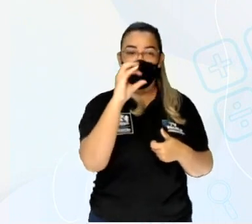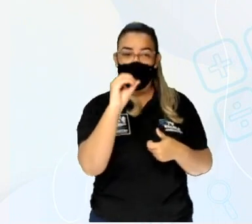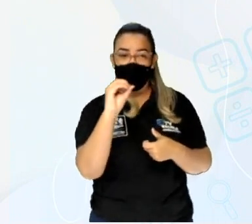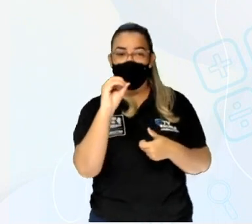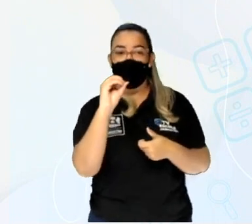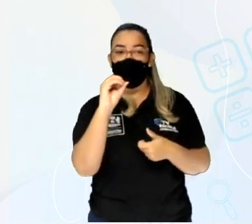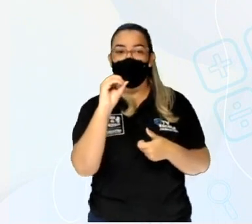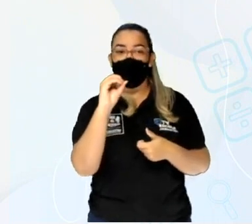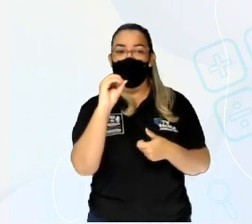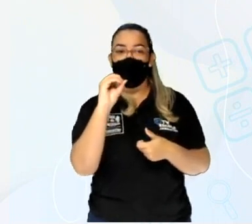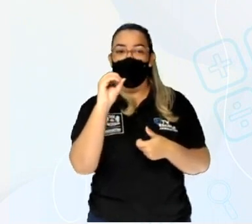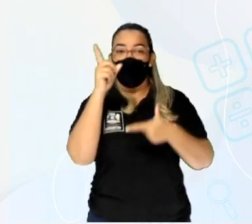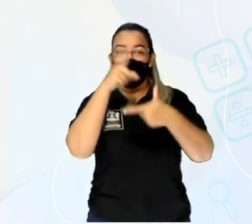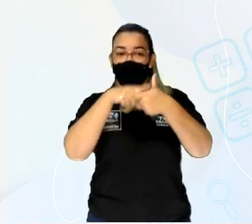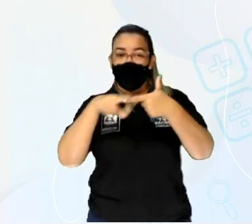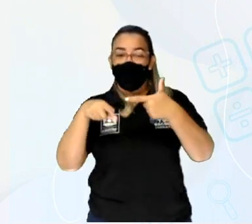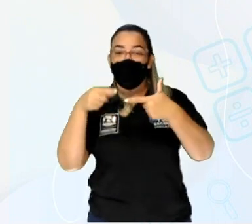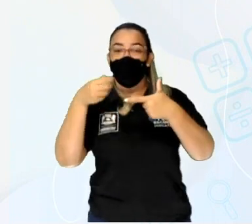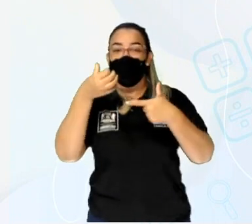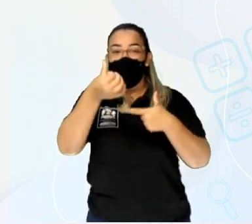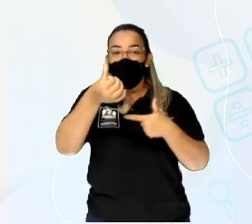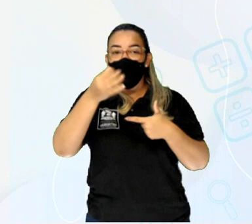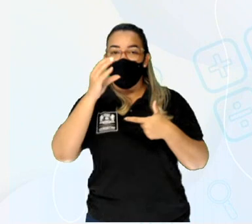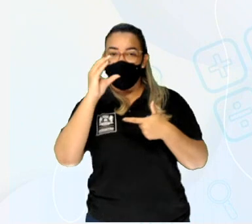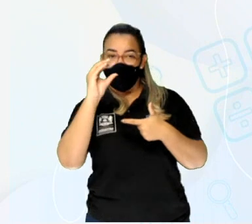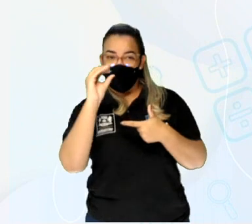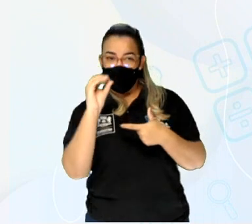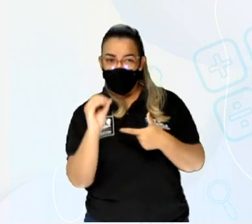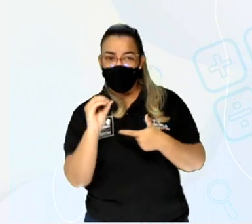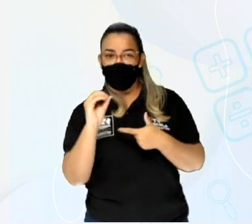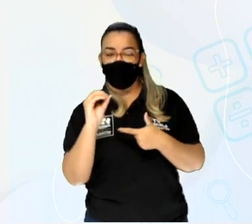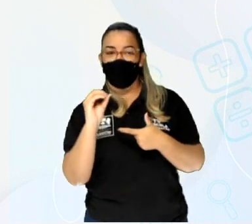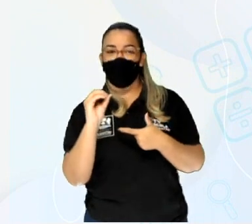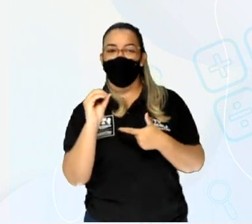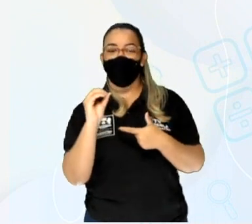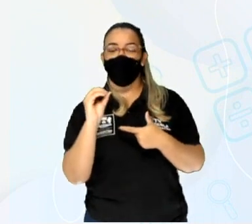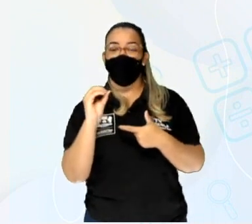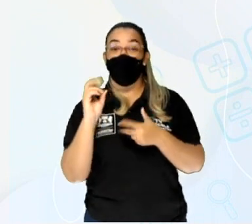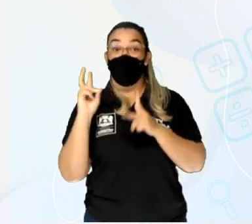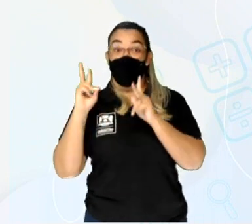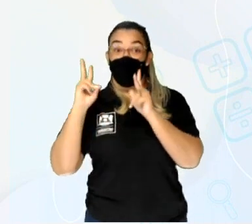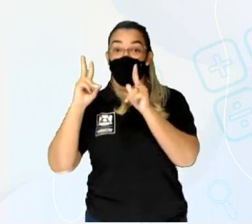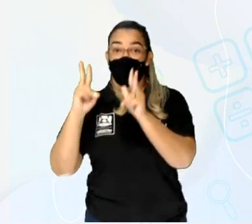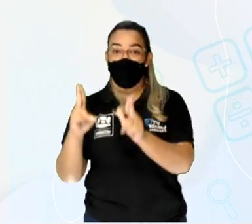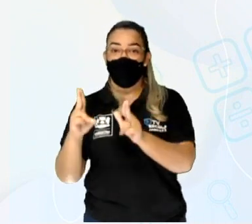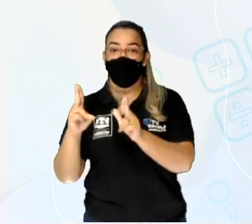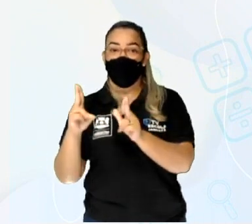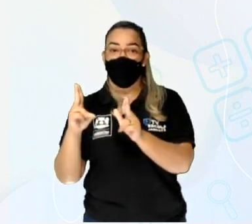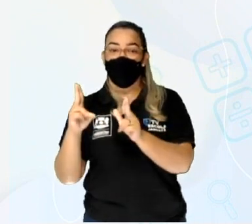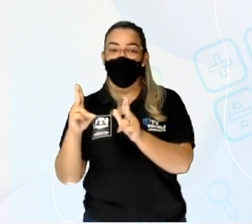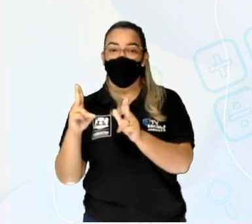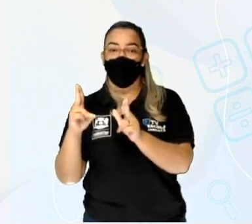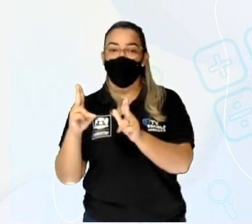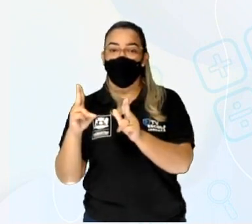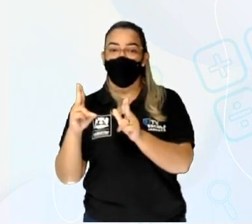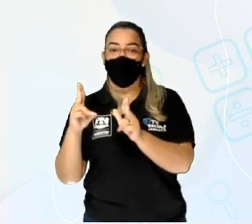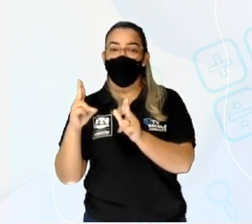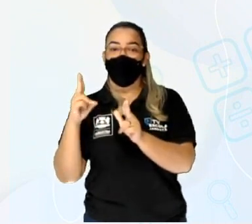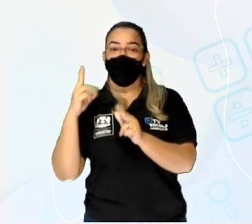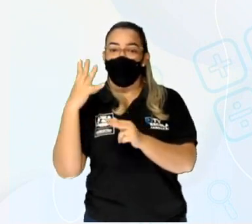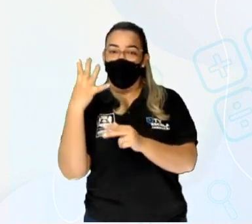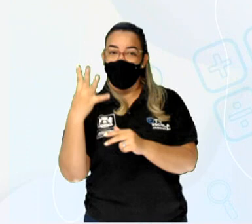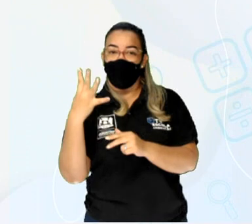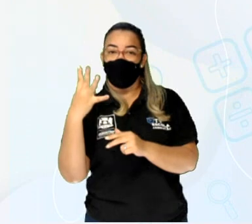Vamos transformar aqui em horas. É só dividir. 240 dividido por 60 é igual a